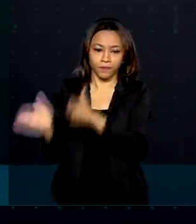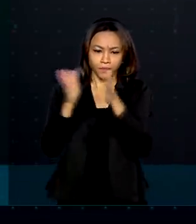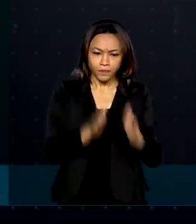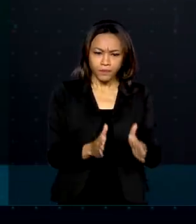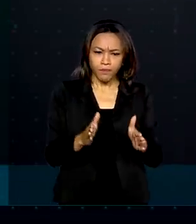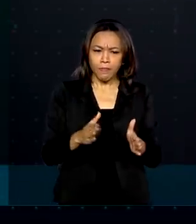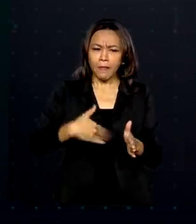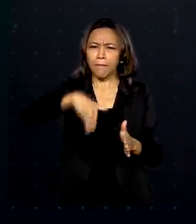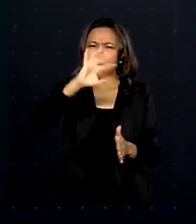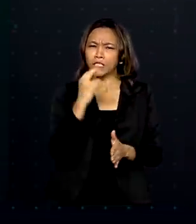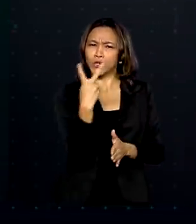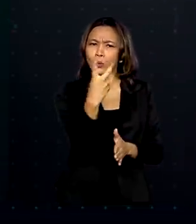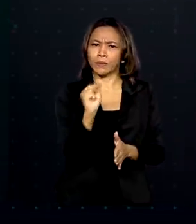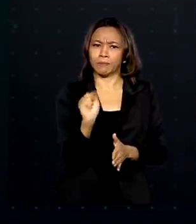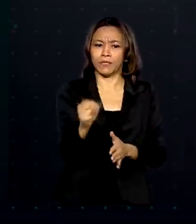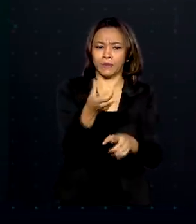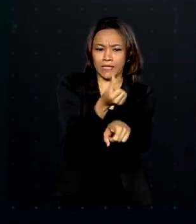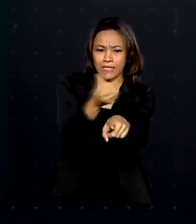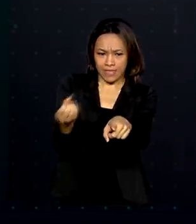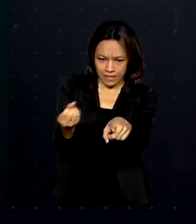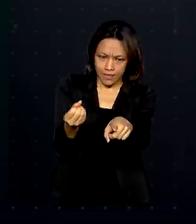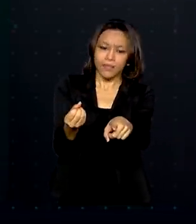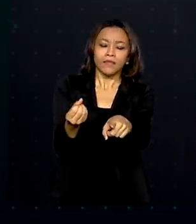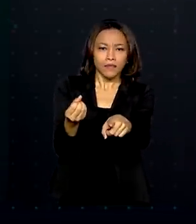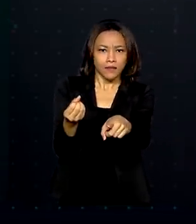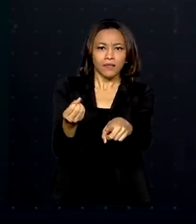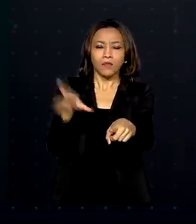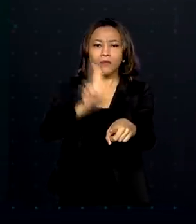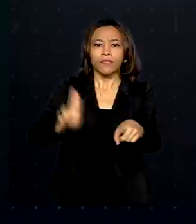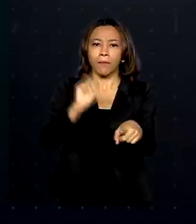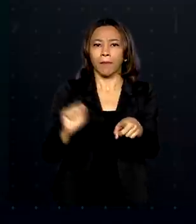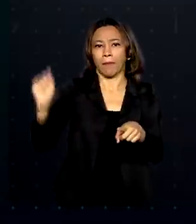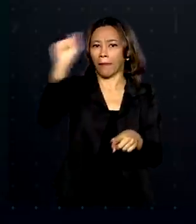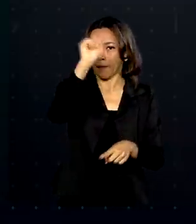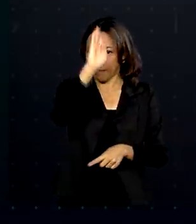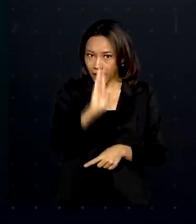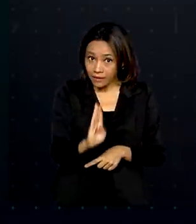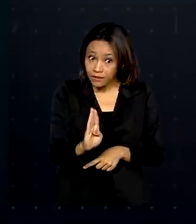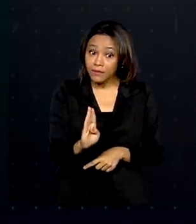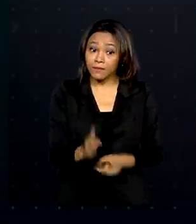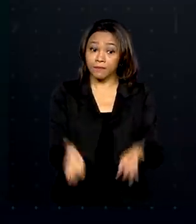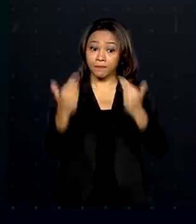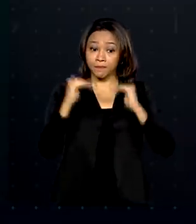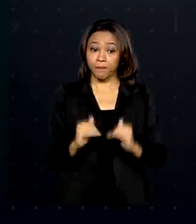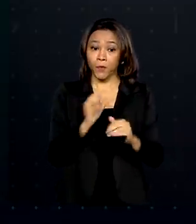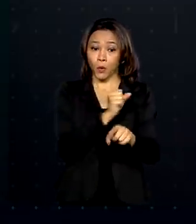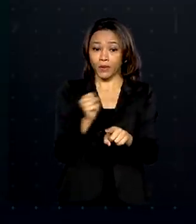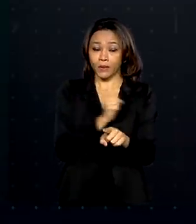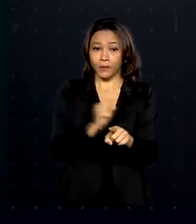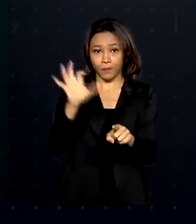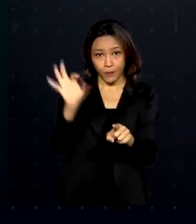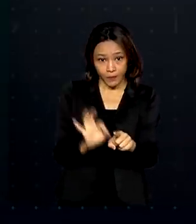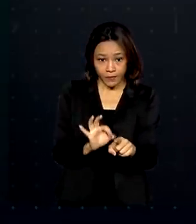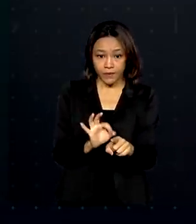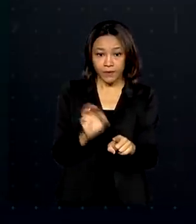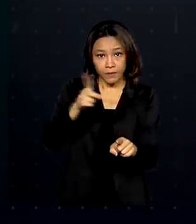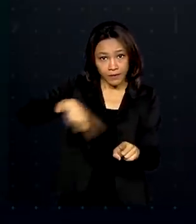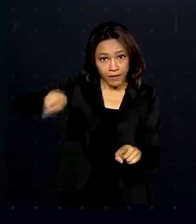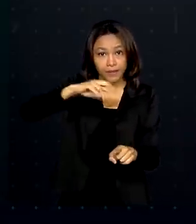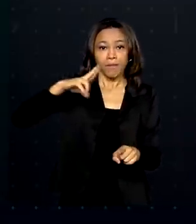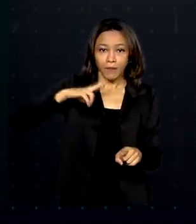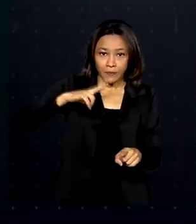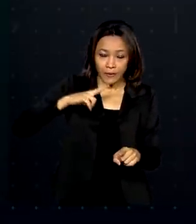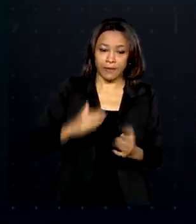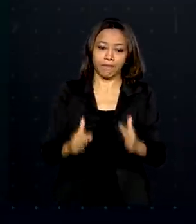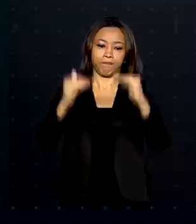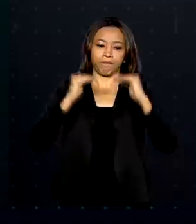de 2.600 instituições de educação superior no Brasil, 88% delas privadas.